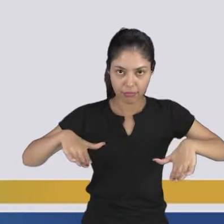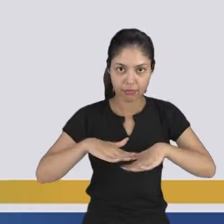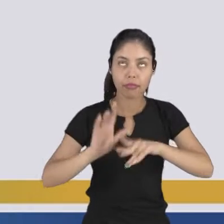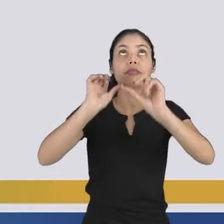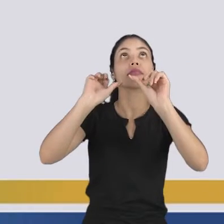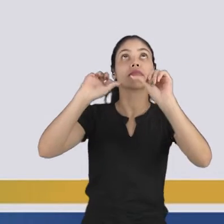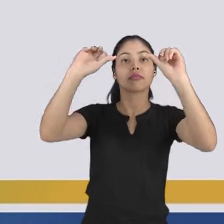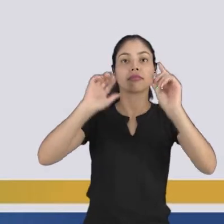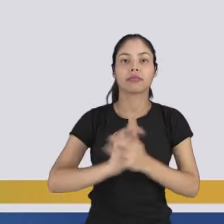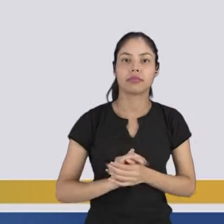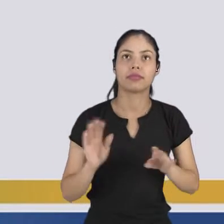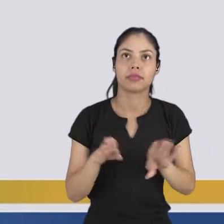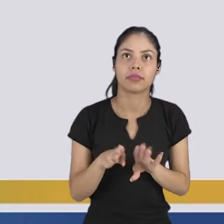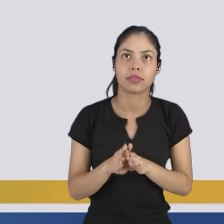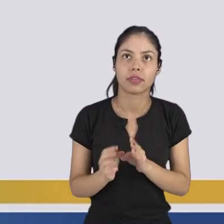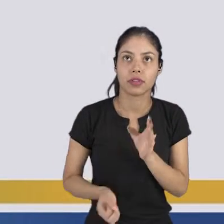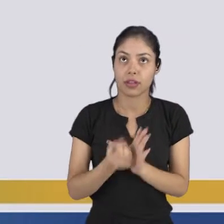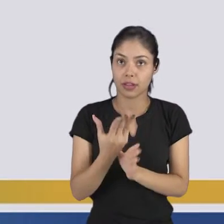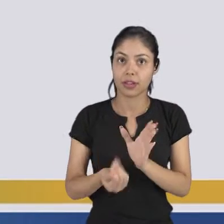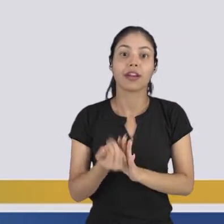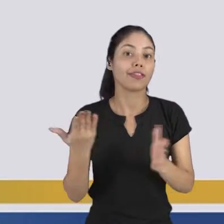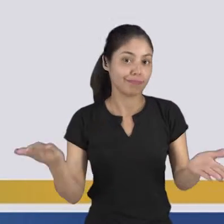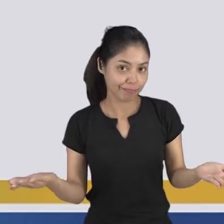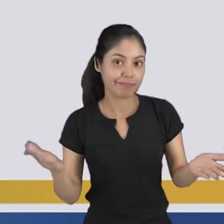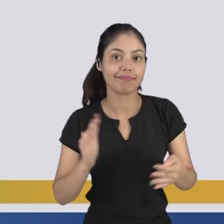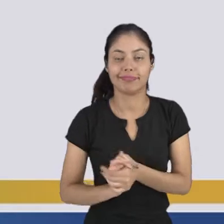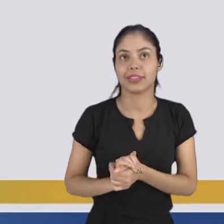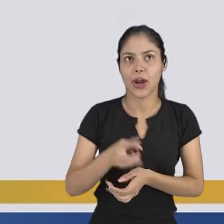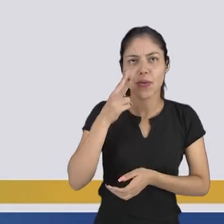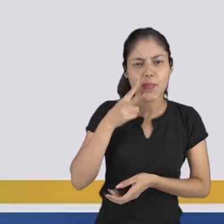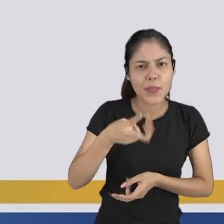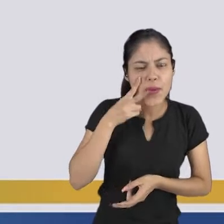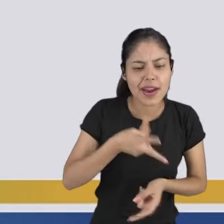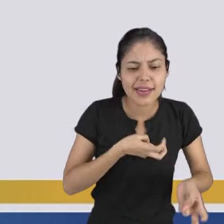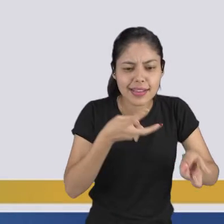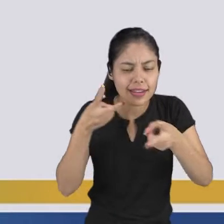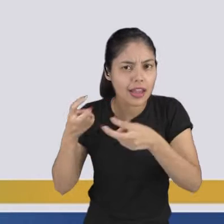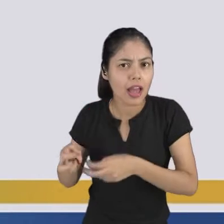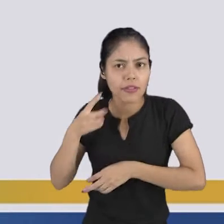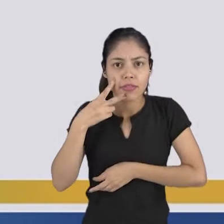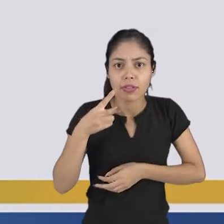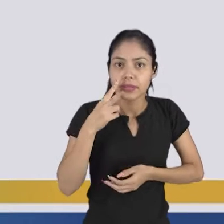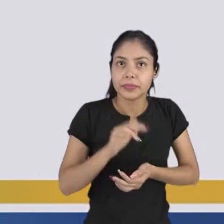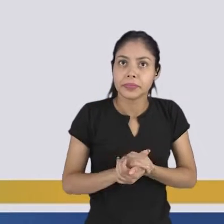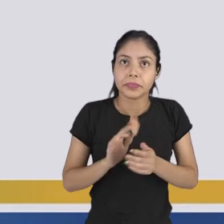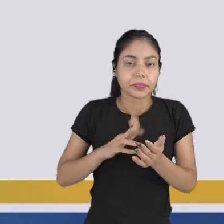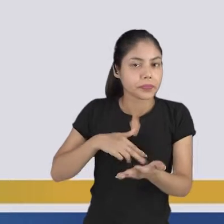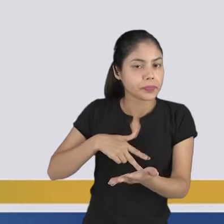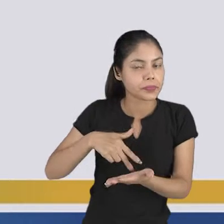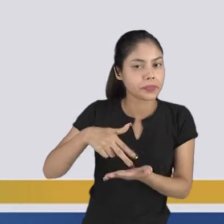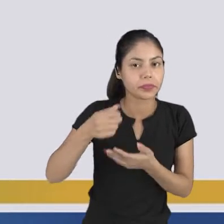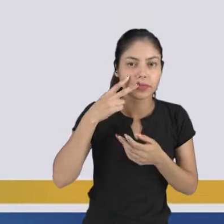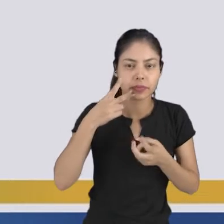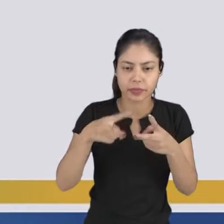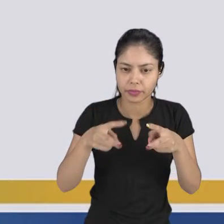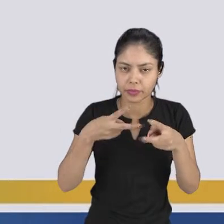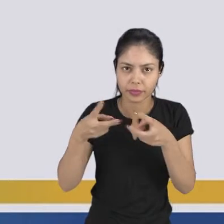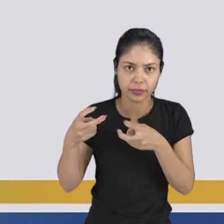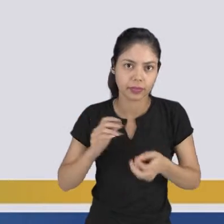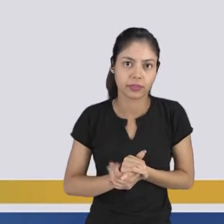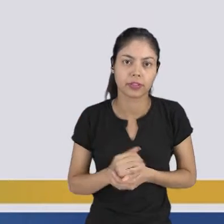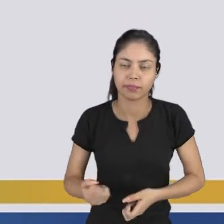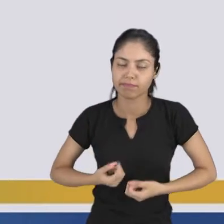uma galeria, as obras de Van Gogh. E as pessoas, os espectadores que estavam ali caminhando, observando, eles se